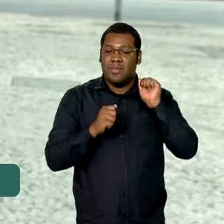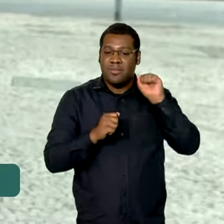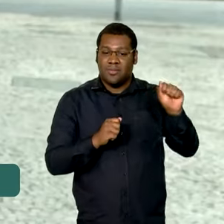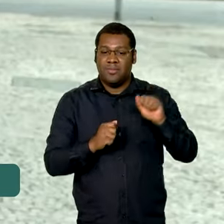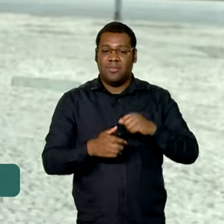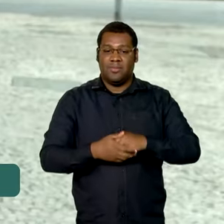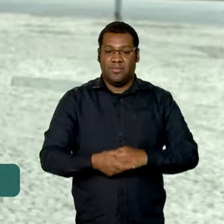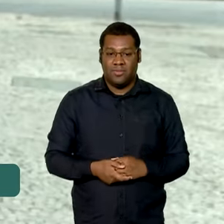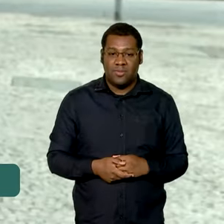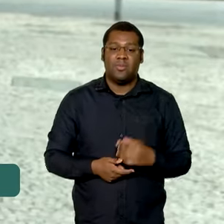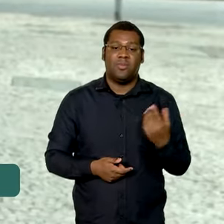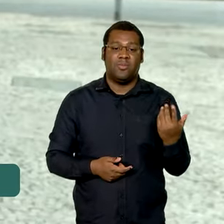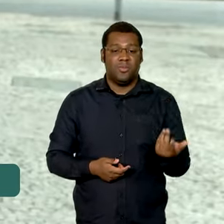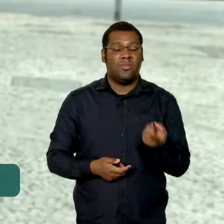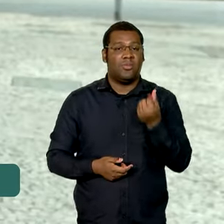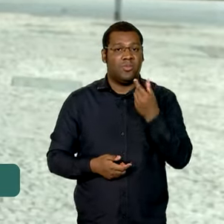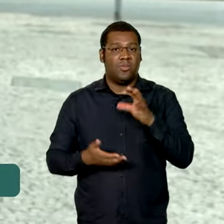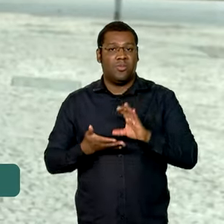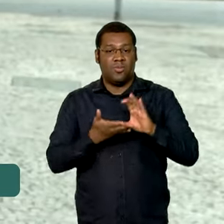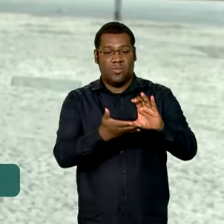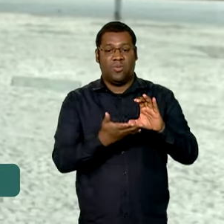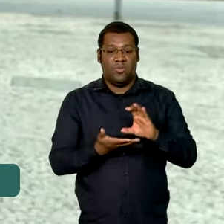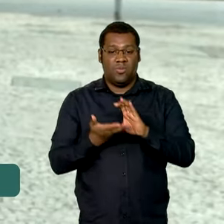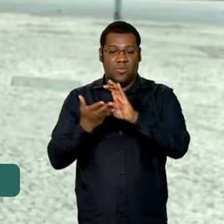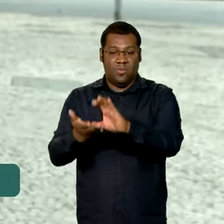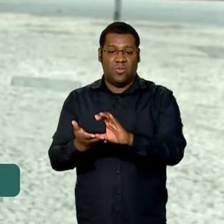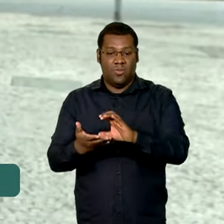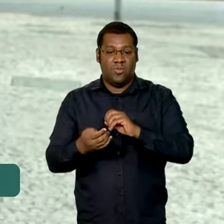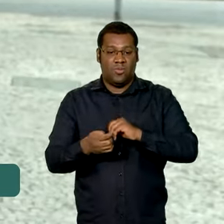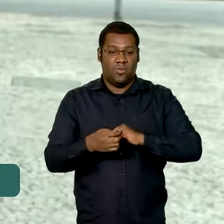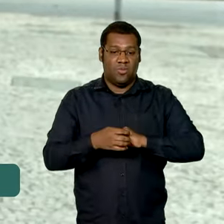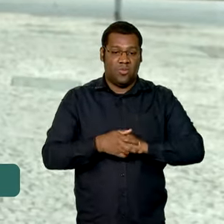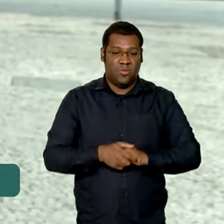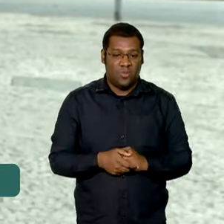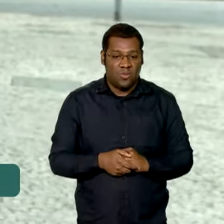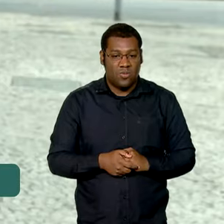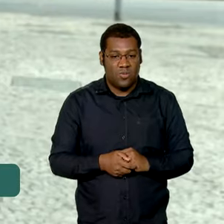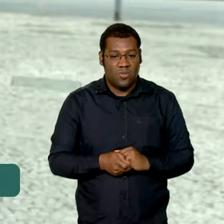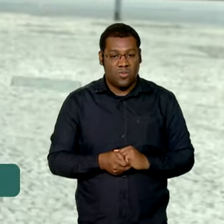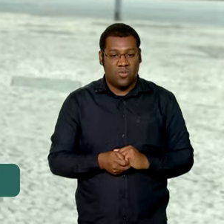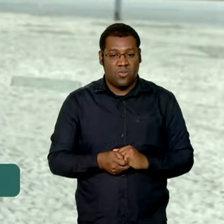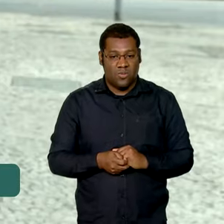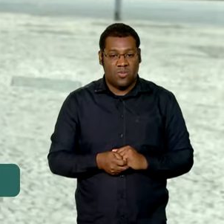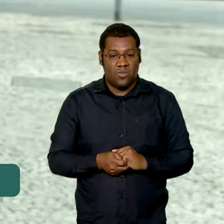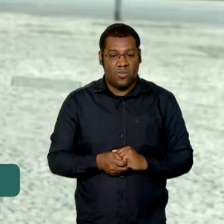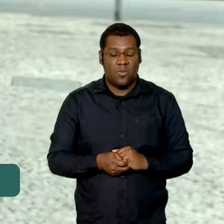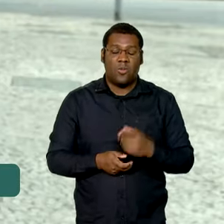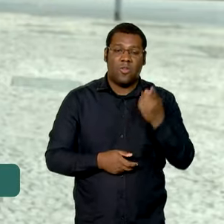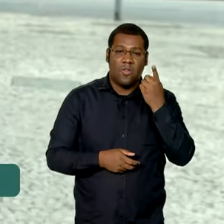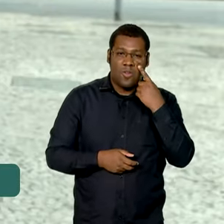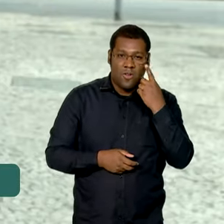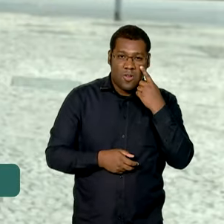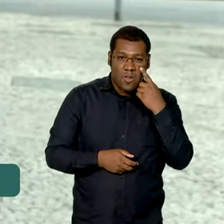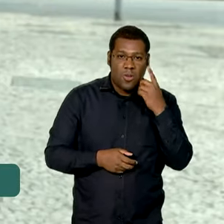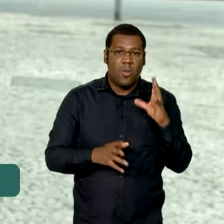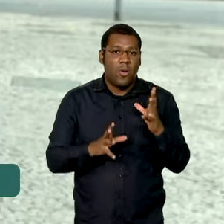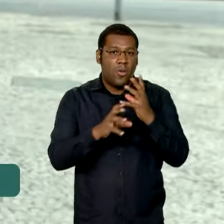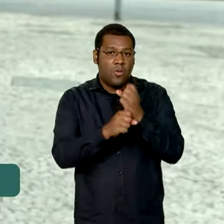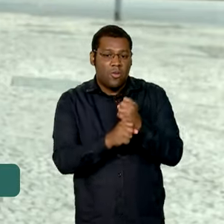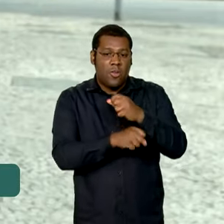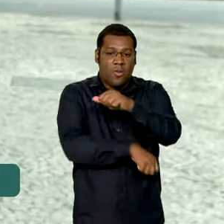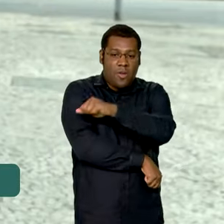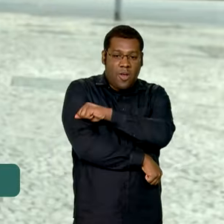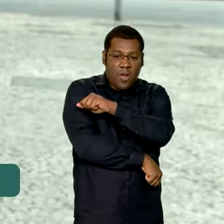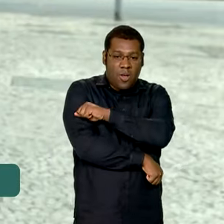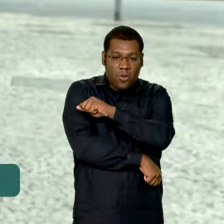distribuição dos recursos é feita proporcionalmente ao número total de alunos que tem